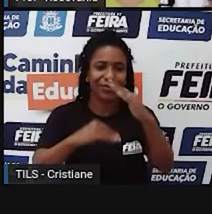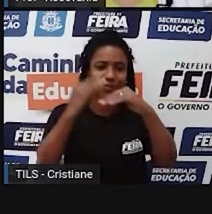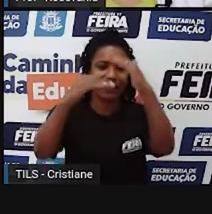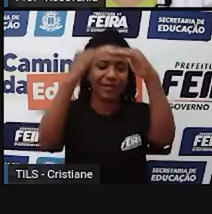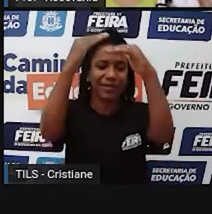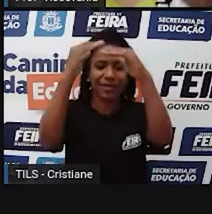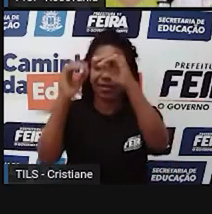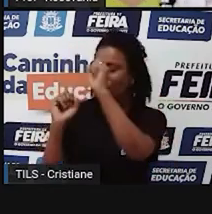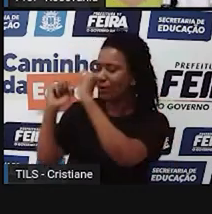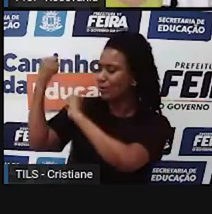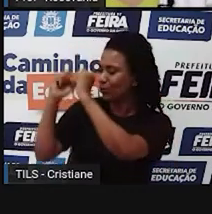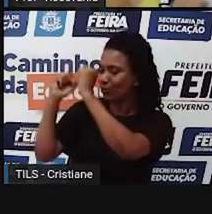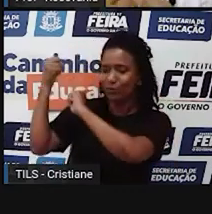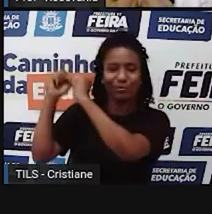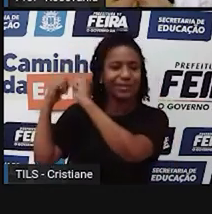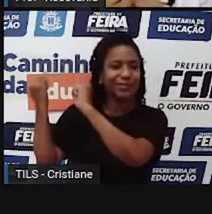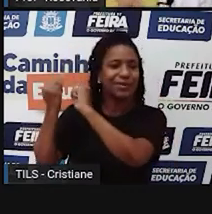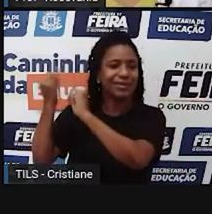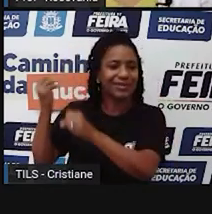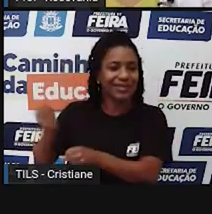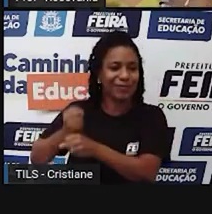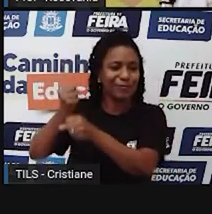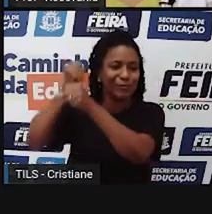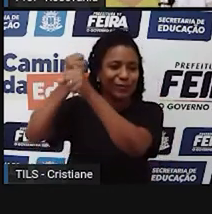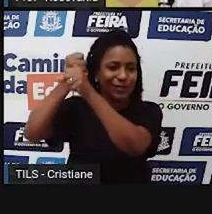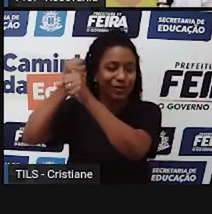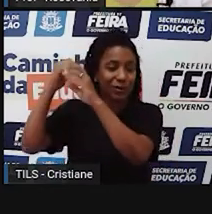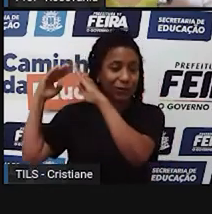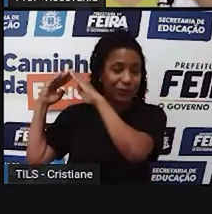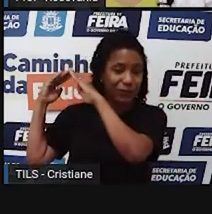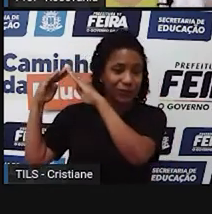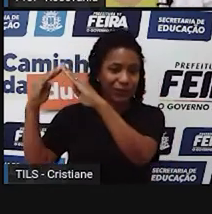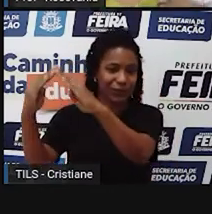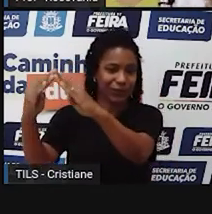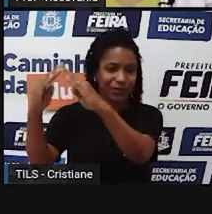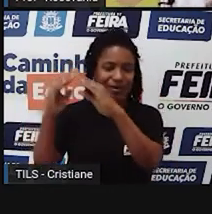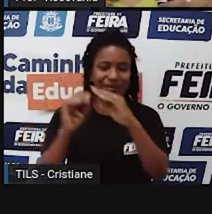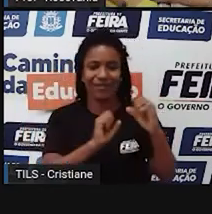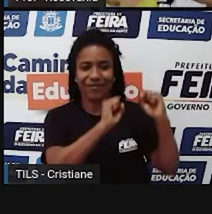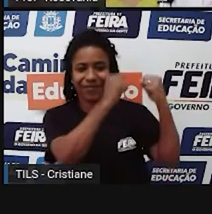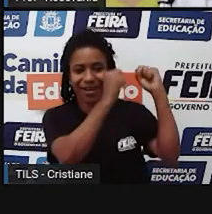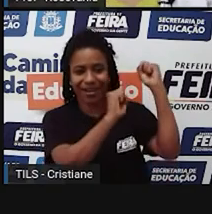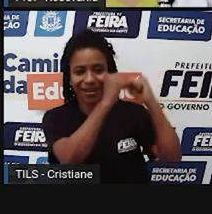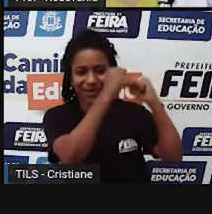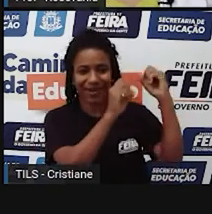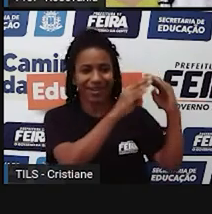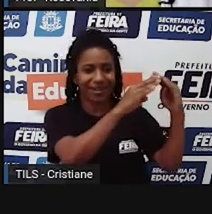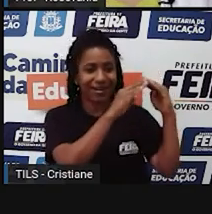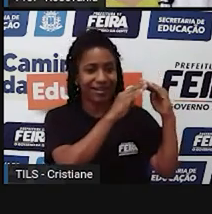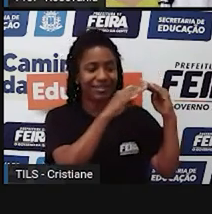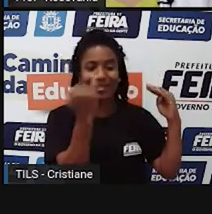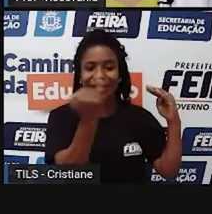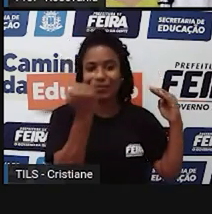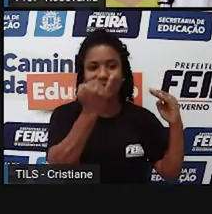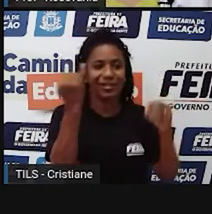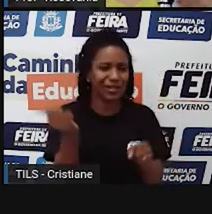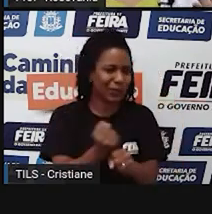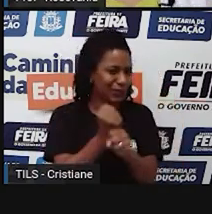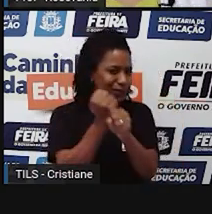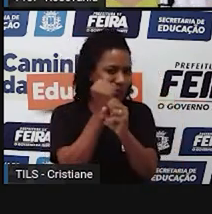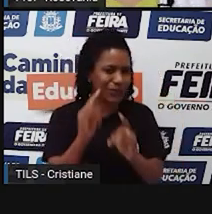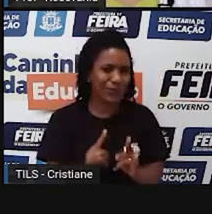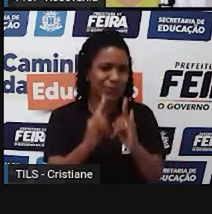indústria se a construção civil não fizer essa indústria. As fábricas, as casas, tudo. Então, esse processo de construção,